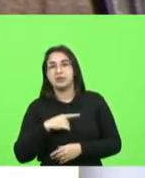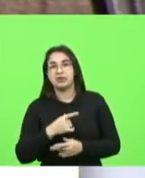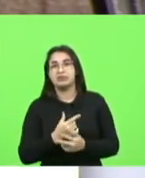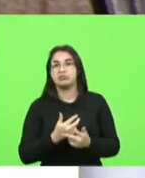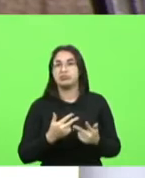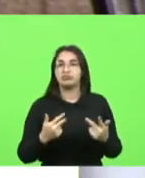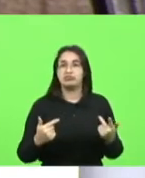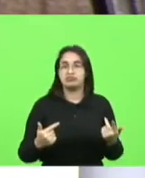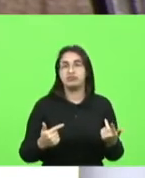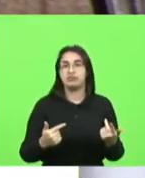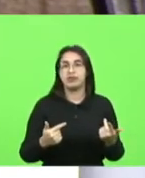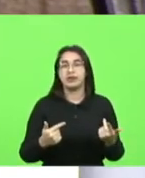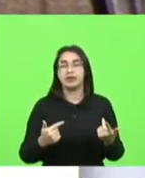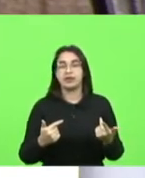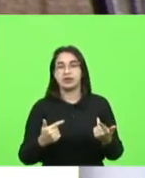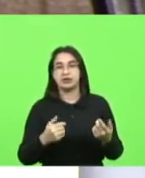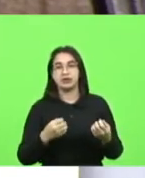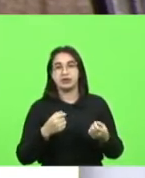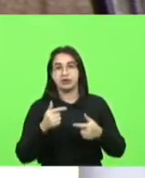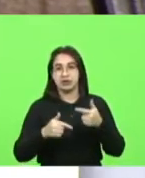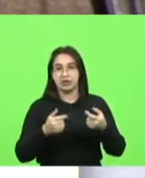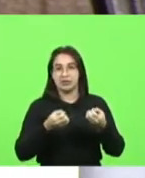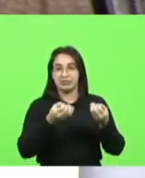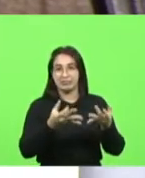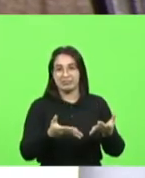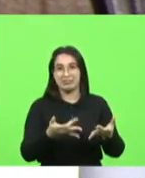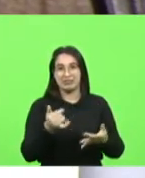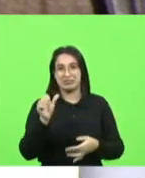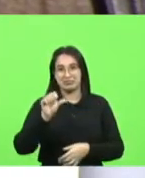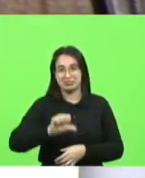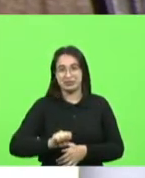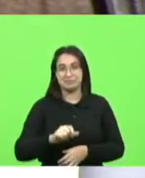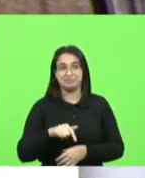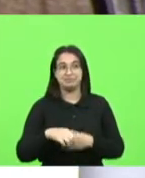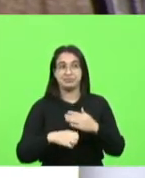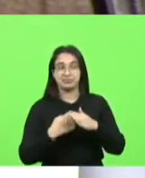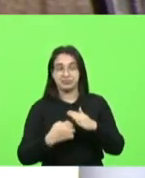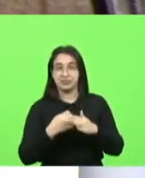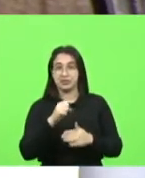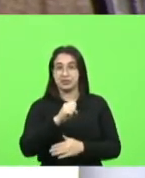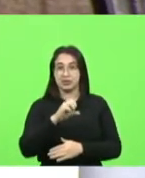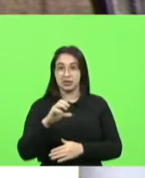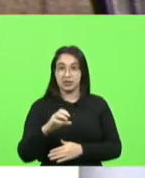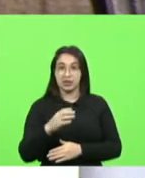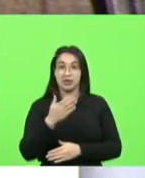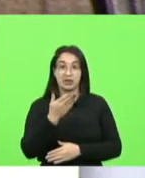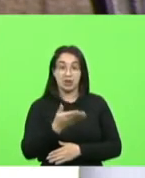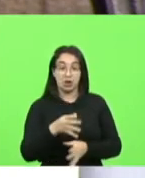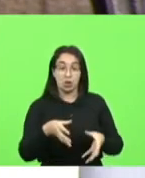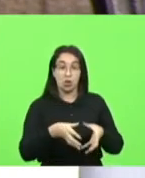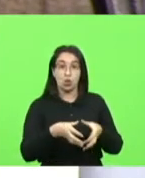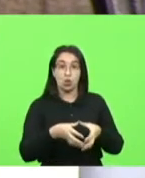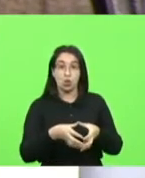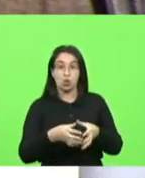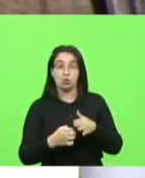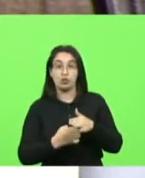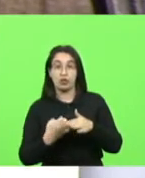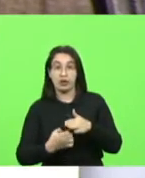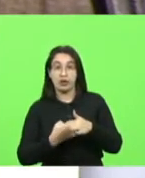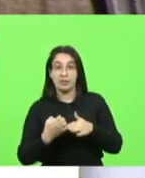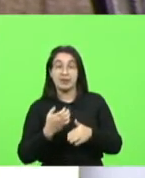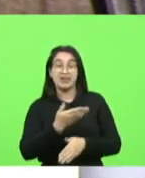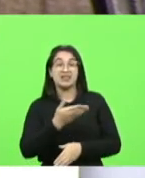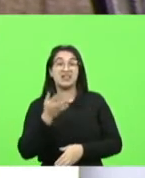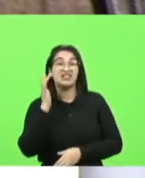também no serviço entregue Santa Catarina é refém de um determinado grupo de empresas e que se acha